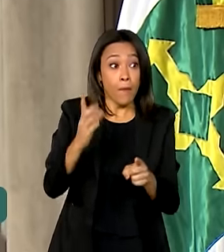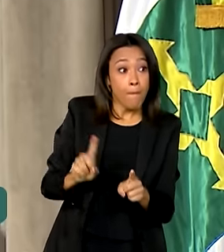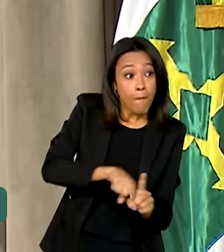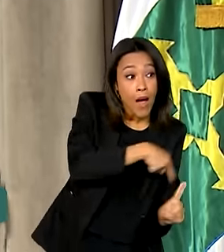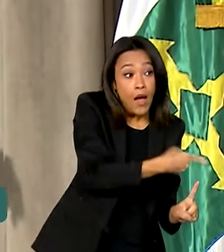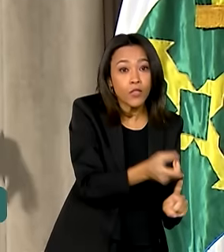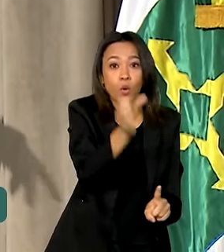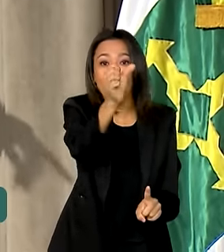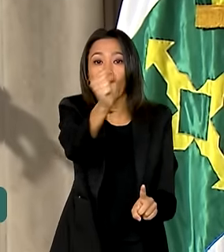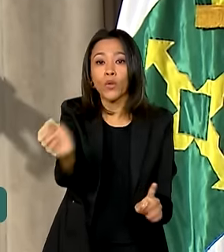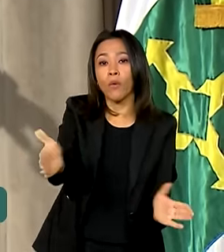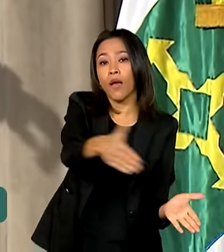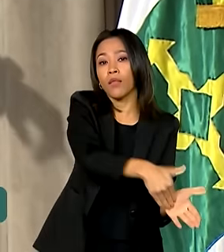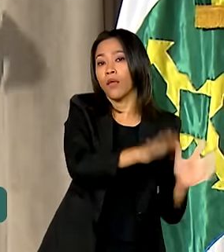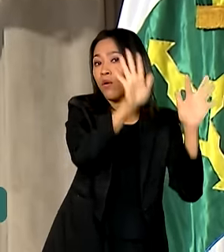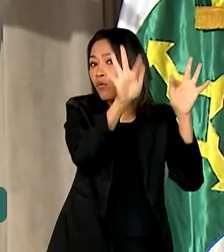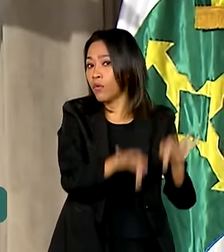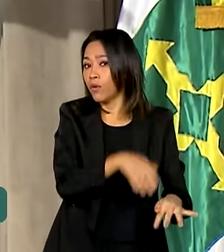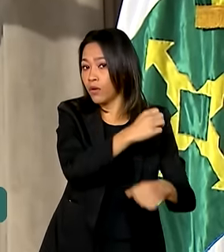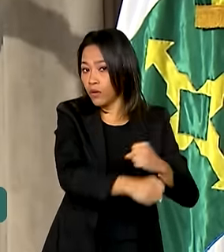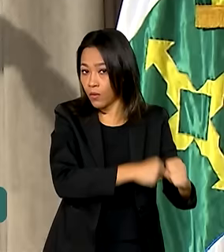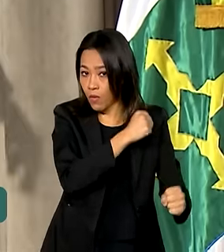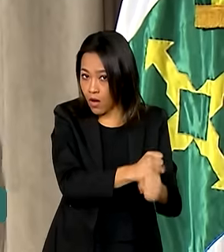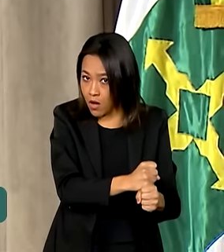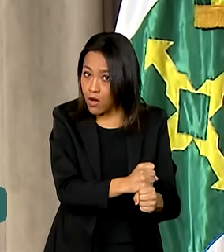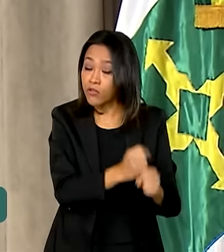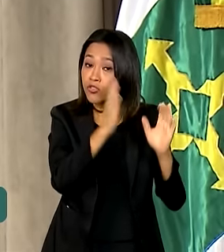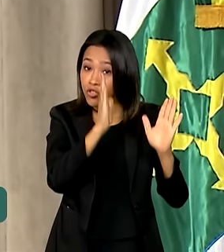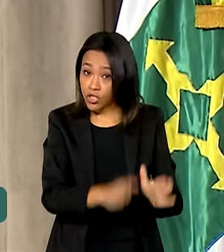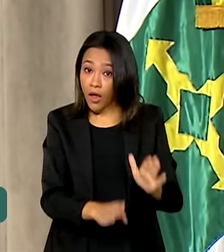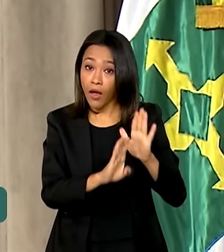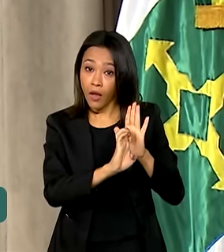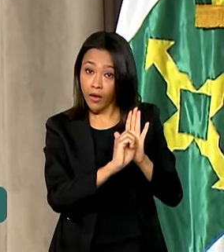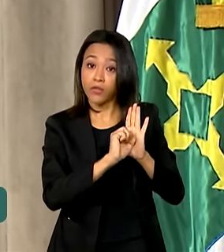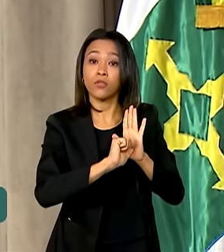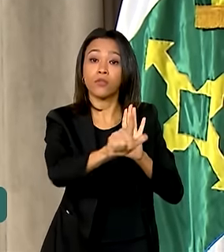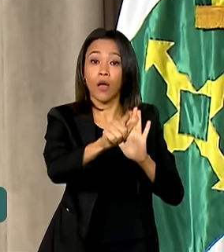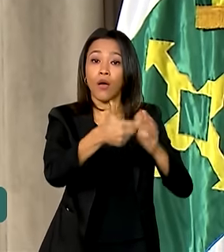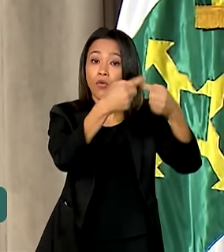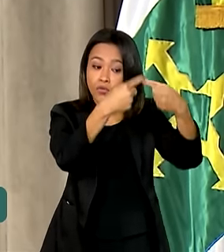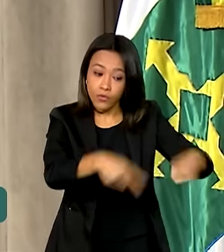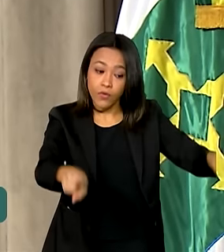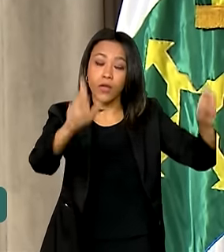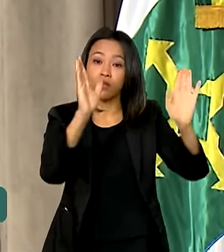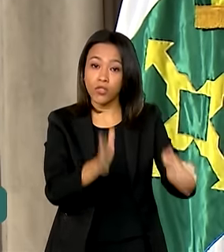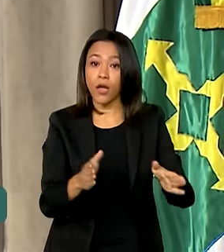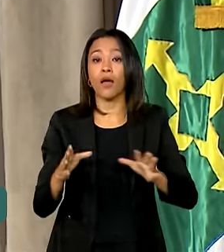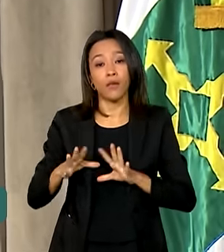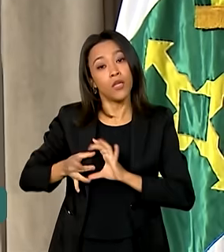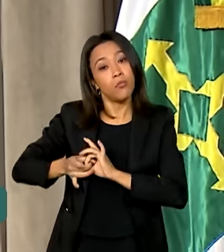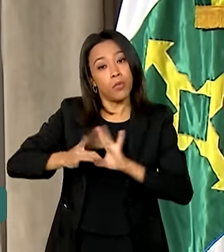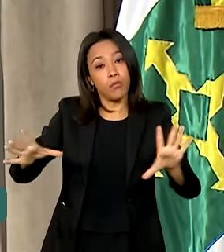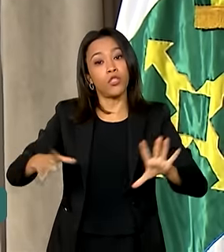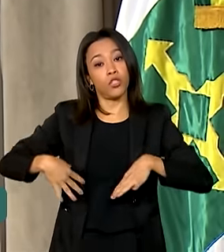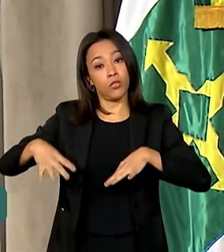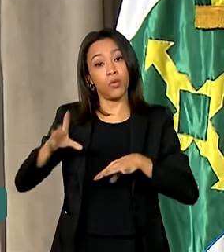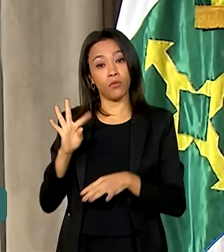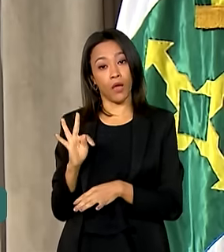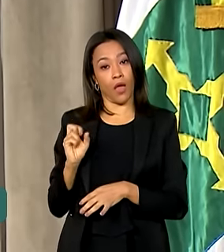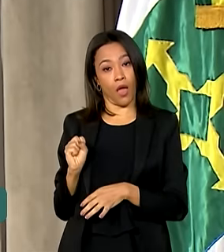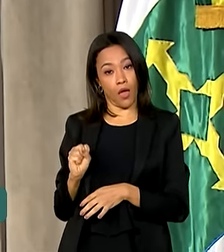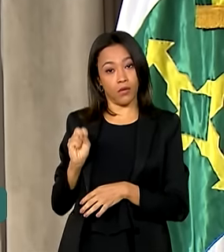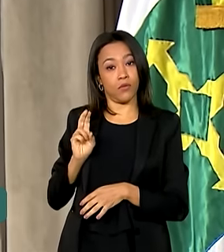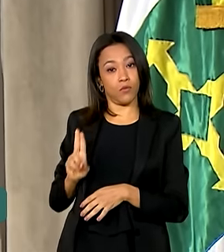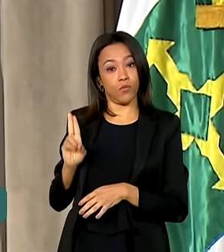até o final do ano. A maior parte deles já com editais publicados e autorizados aqui pelo Tribunal de Contas da União. E vamos fazer